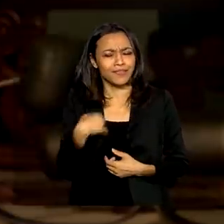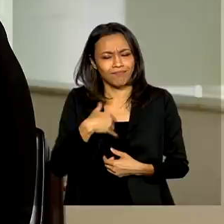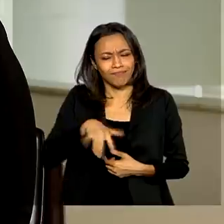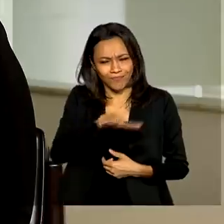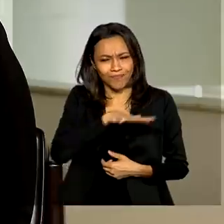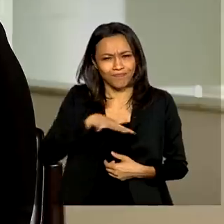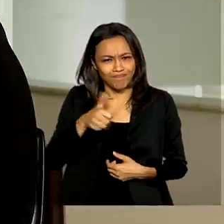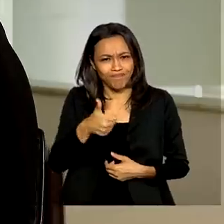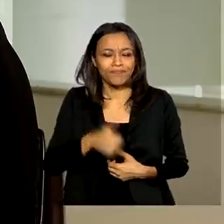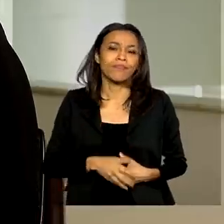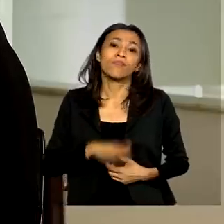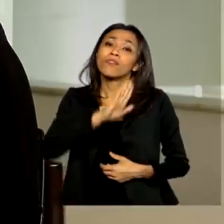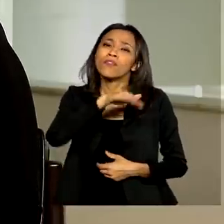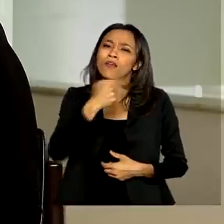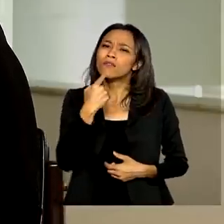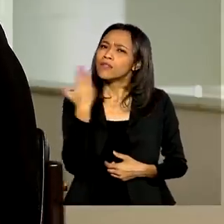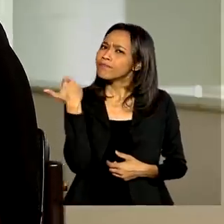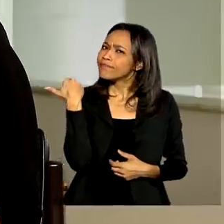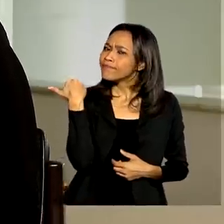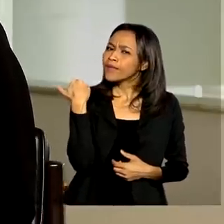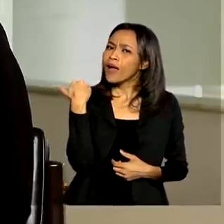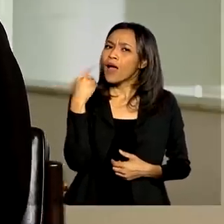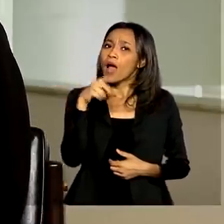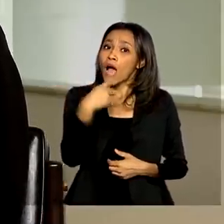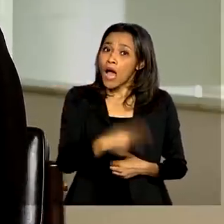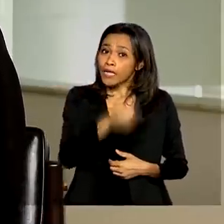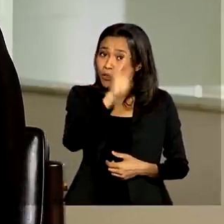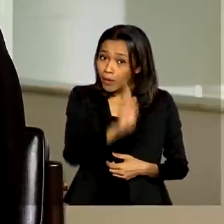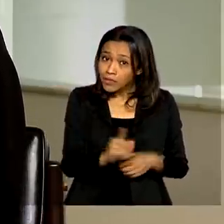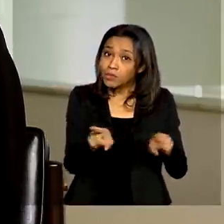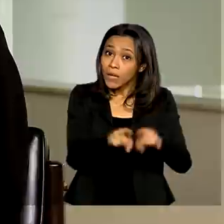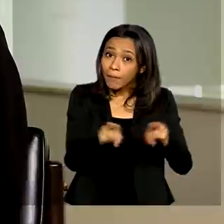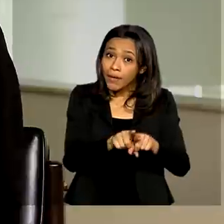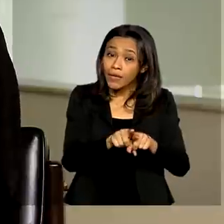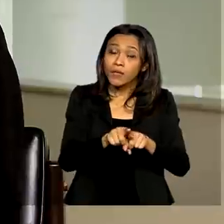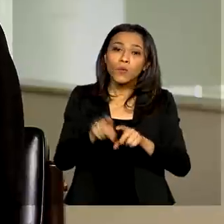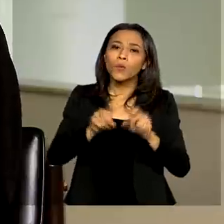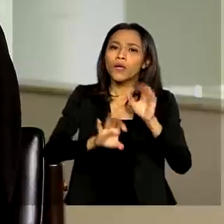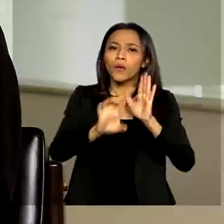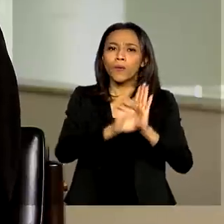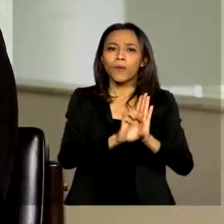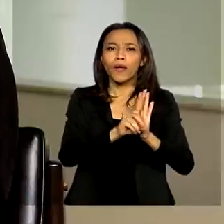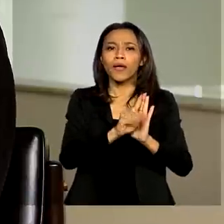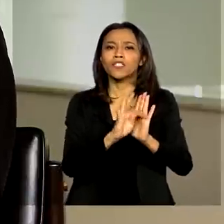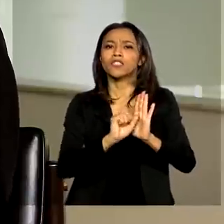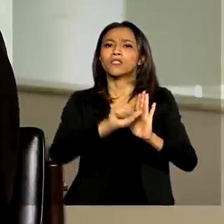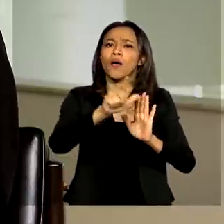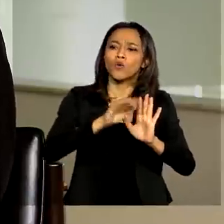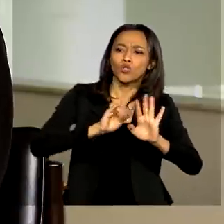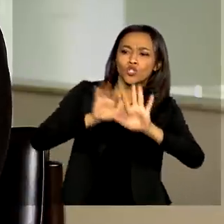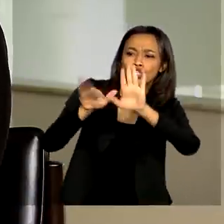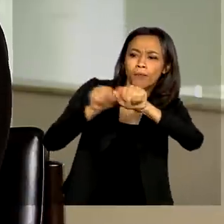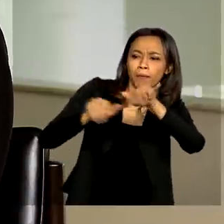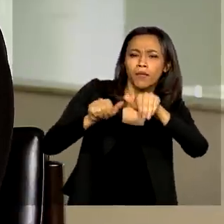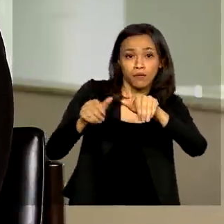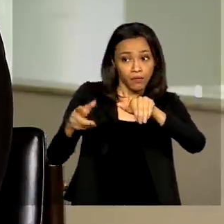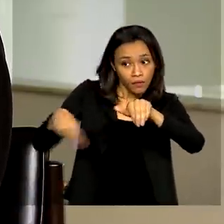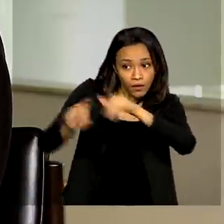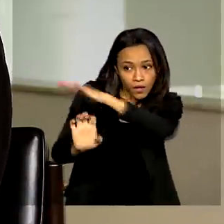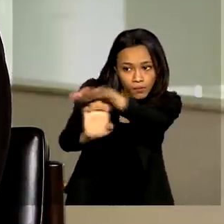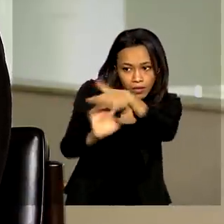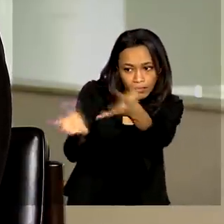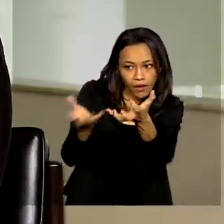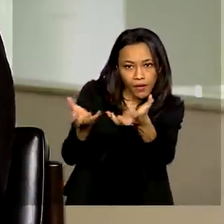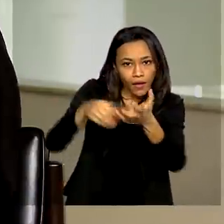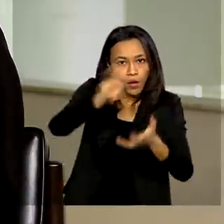geral isso aí. E, ministro, recentemente, a Agência Espacial Brasileira lançou aquele chamamento público para as empresas que queiram, né, fazer lançamentos a